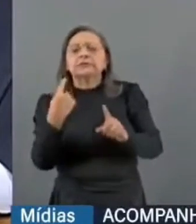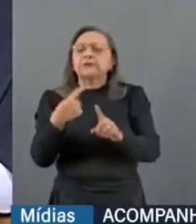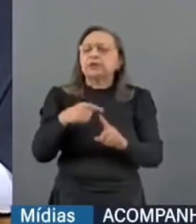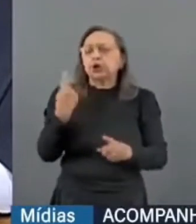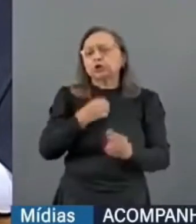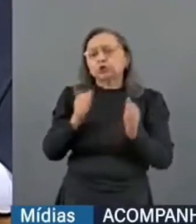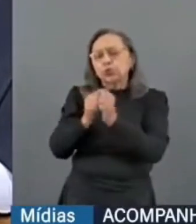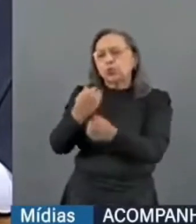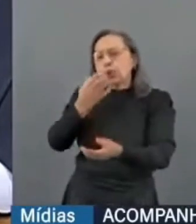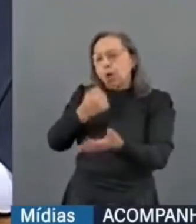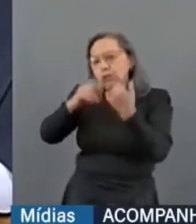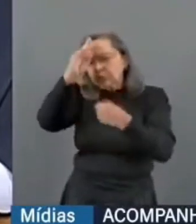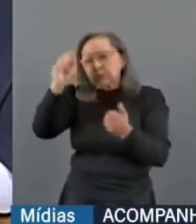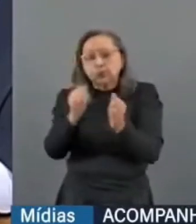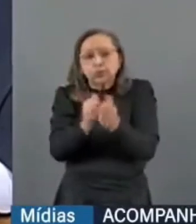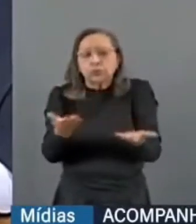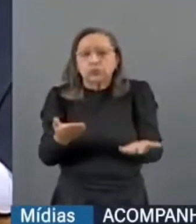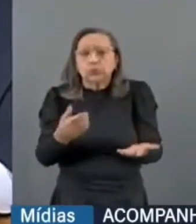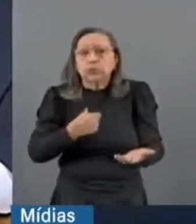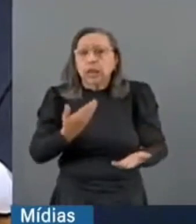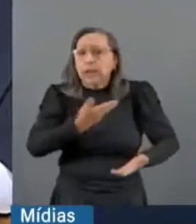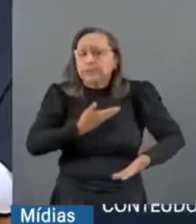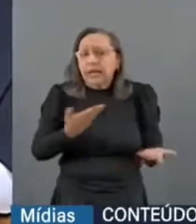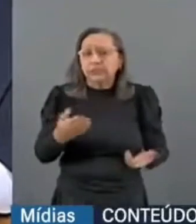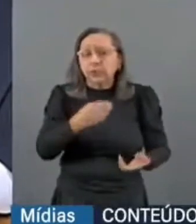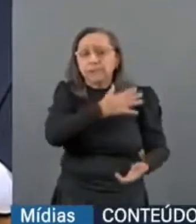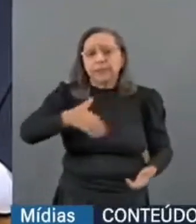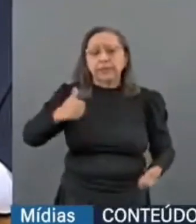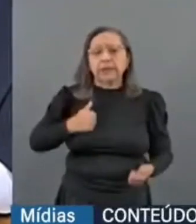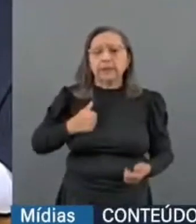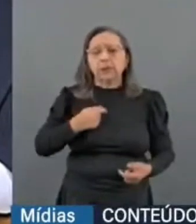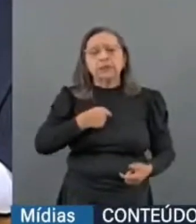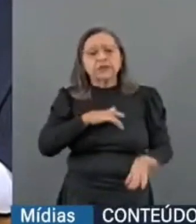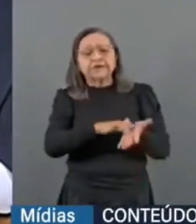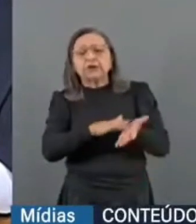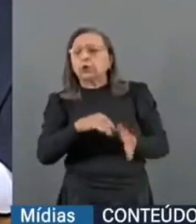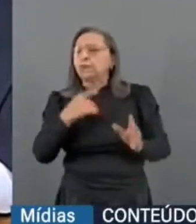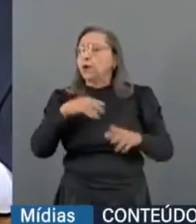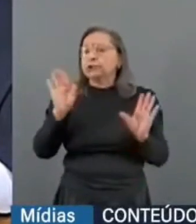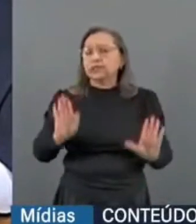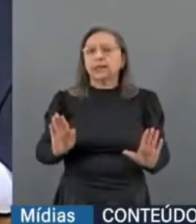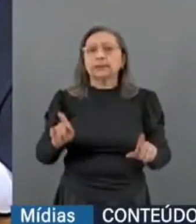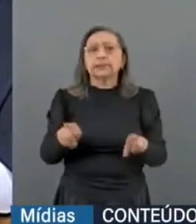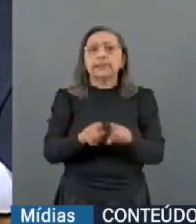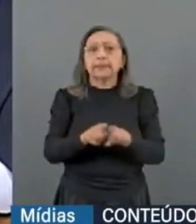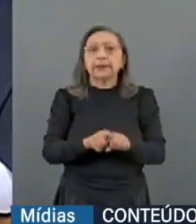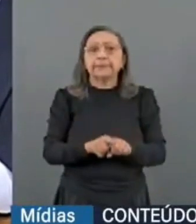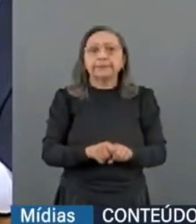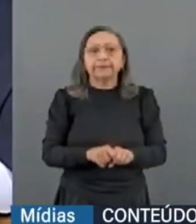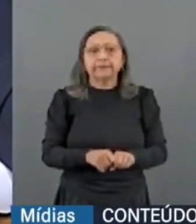eventos, era próximo da primeira dama e não podemos ser hipócritas e eu não vou ser. Tampouco o ministro